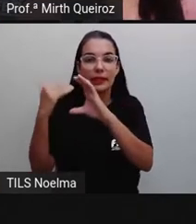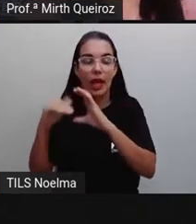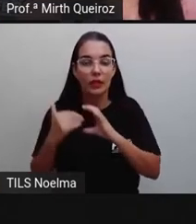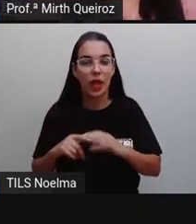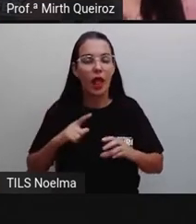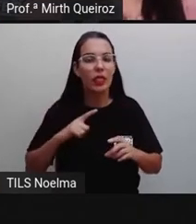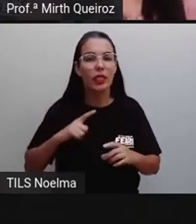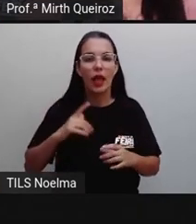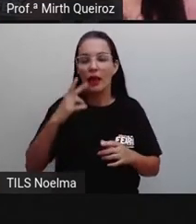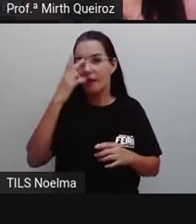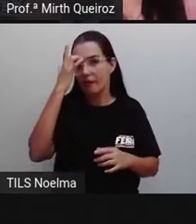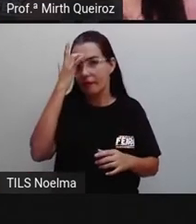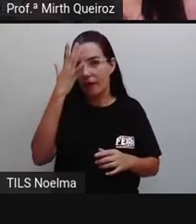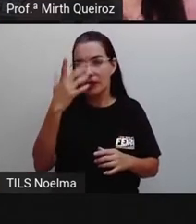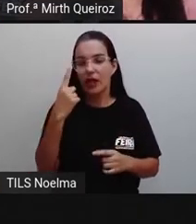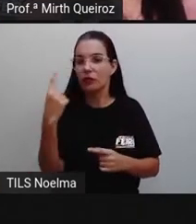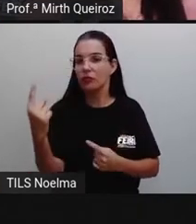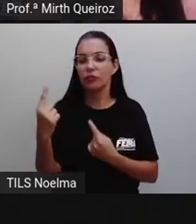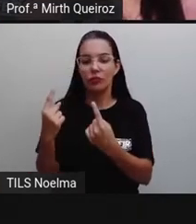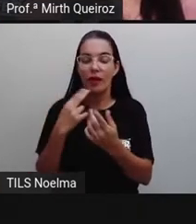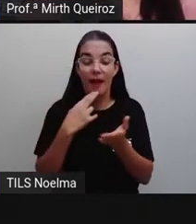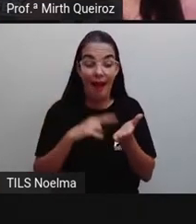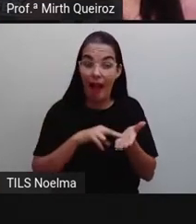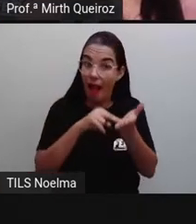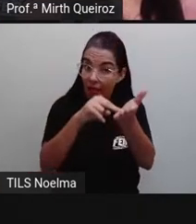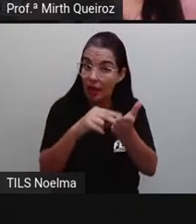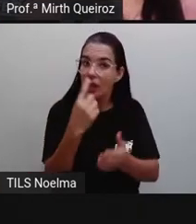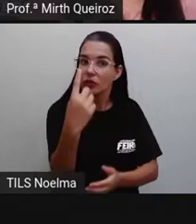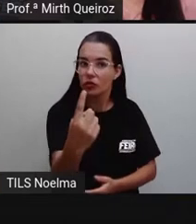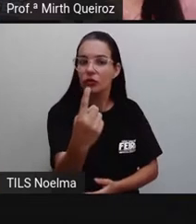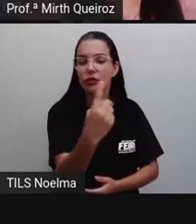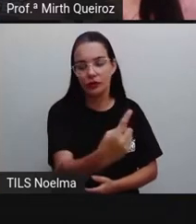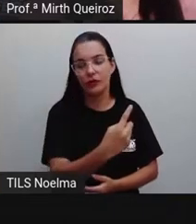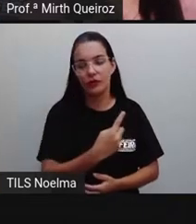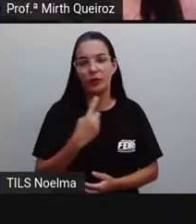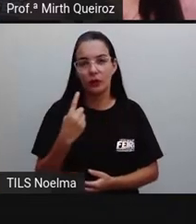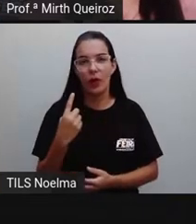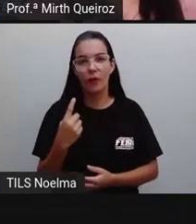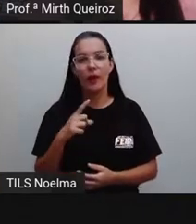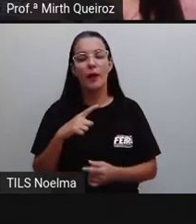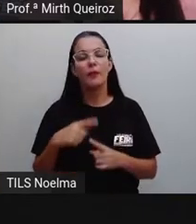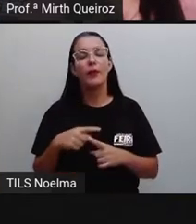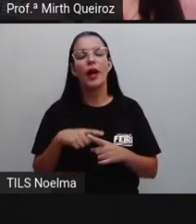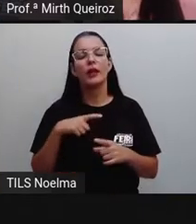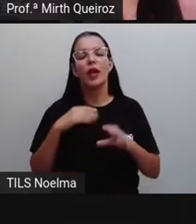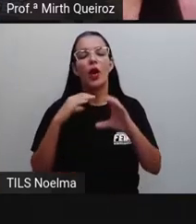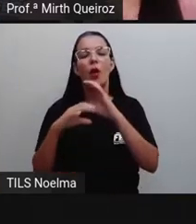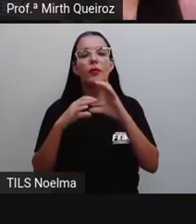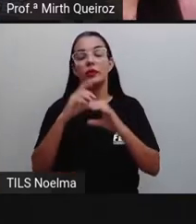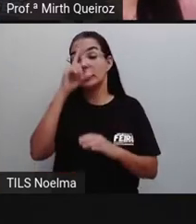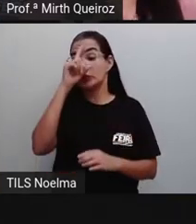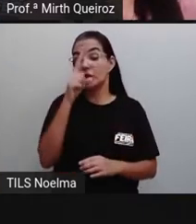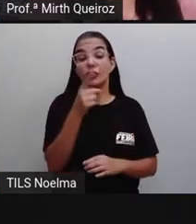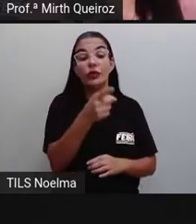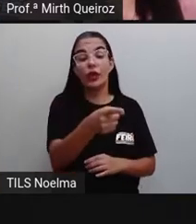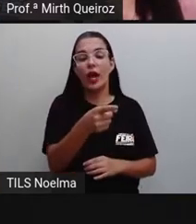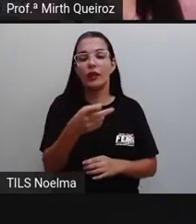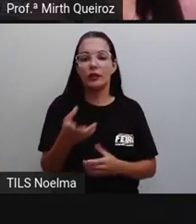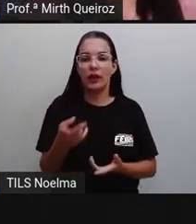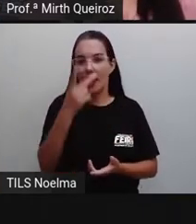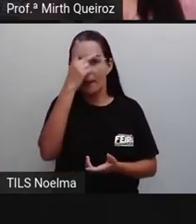comunicação individual, onde a gente se comunica de forma direta com esse